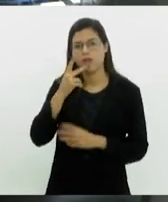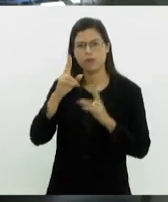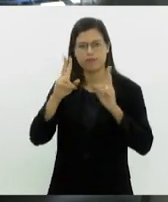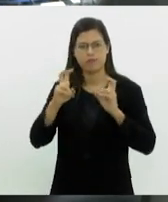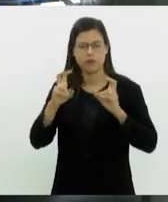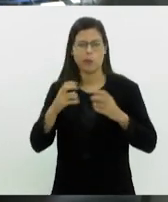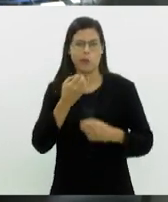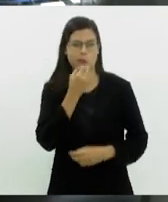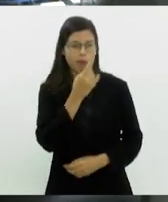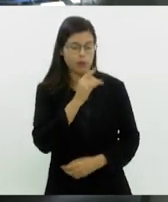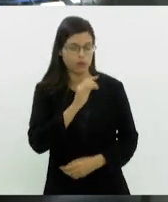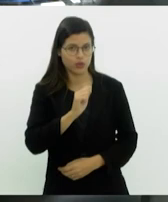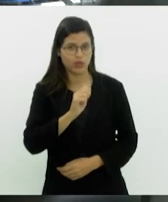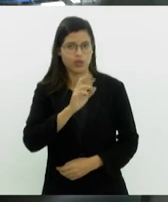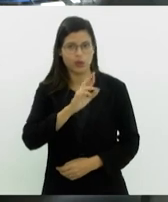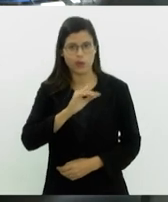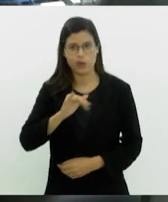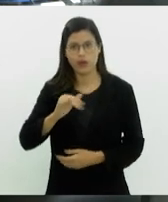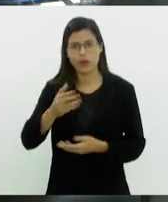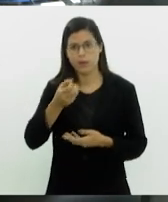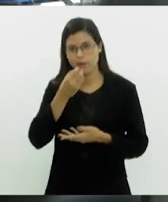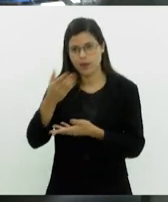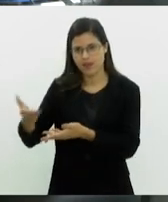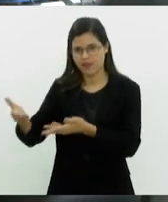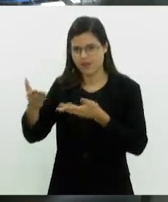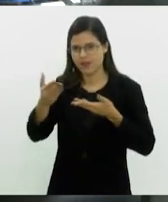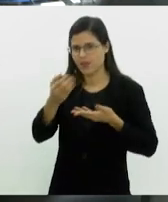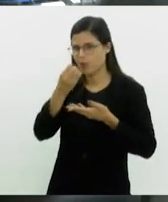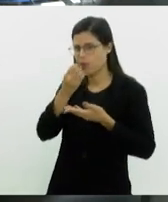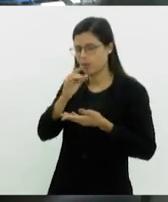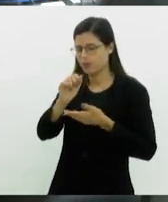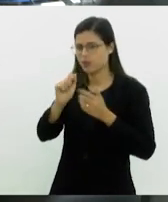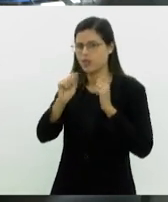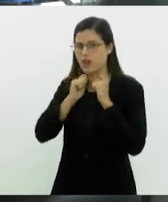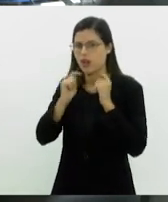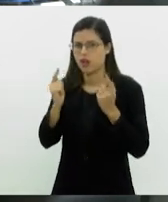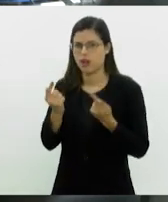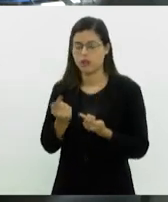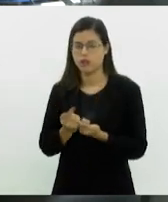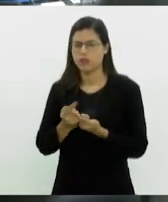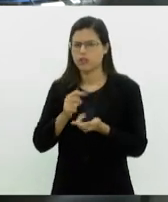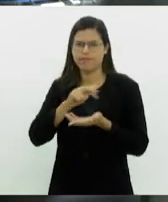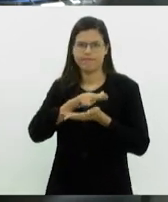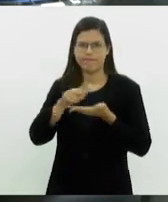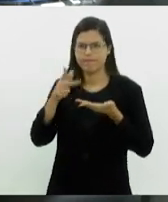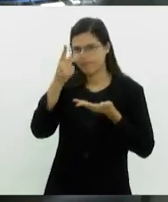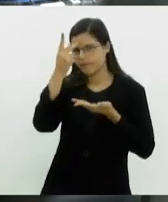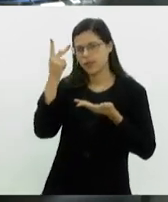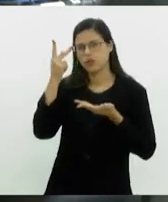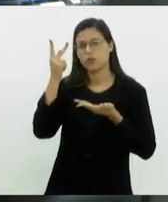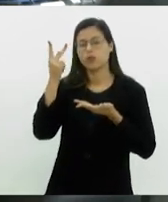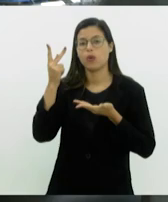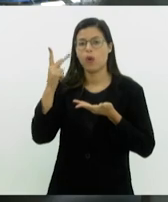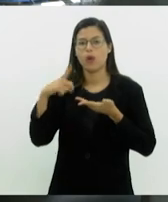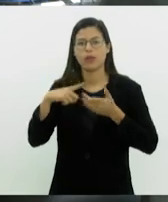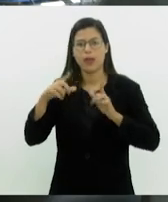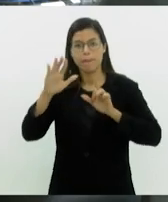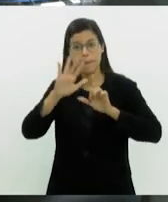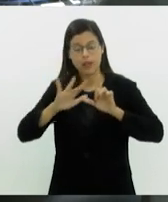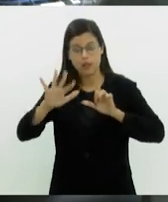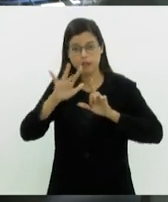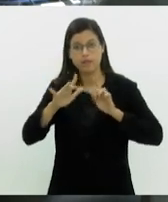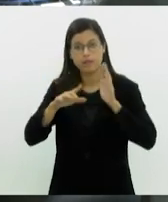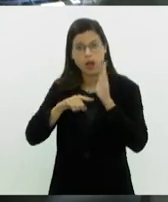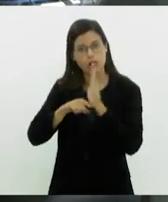Bom dia, Rui Guilherme. Bem-vindo ao Bom Dia Alerj. Muitas pessoas dispõem aí de plataformas para